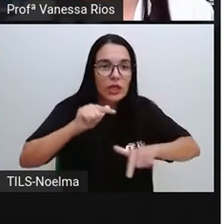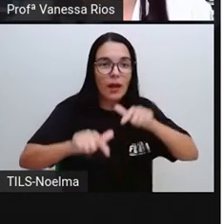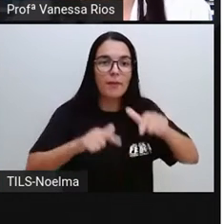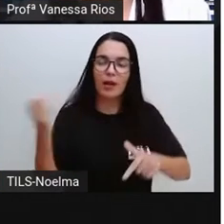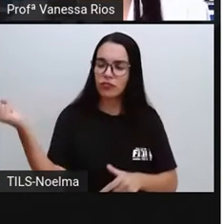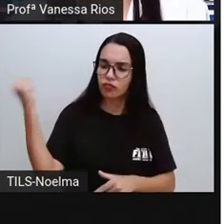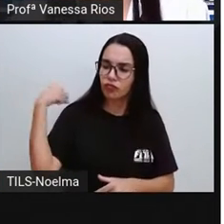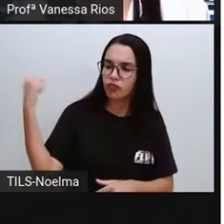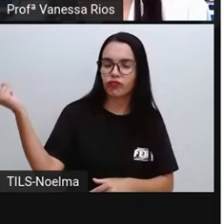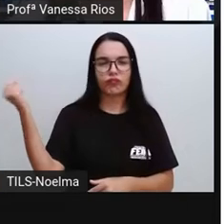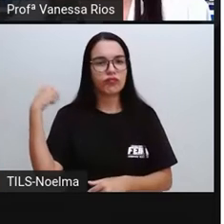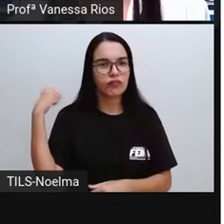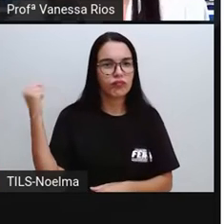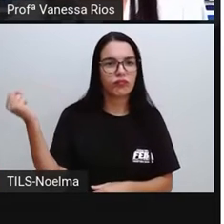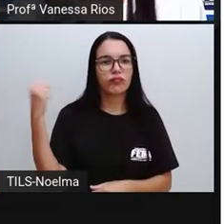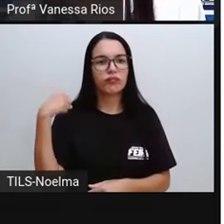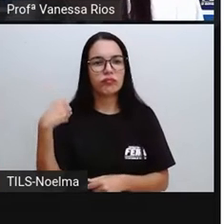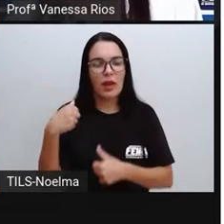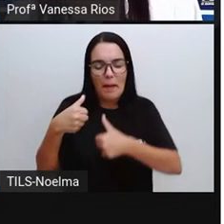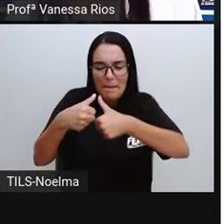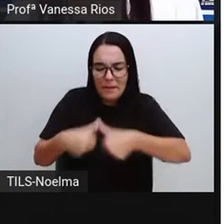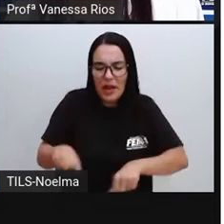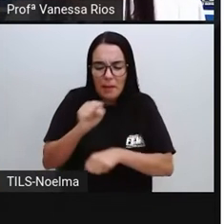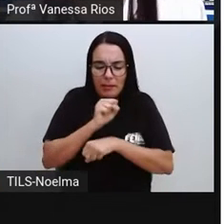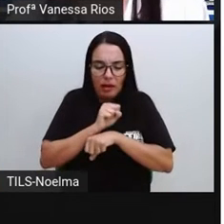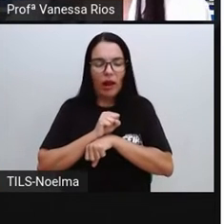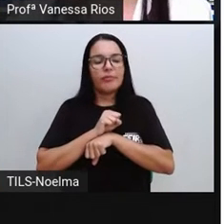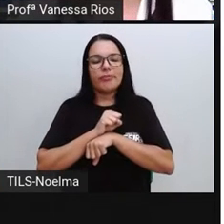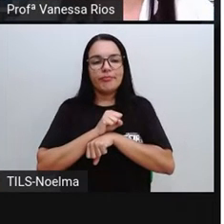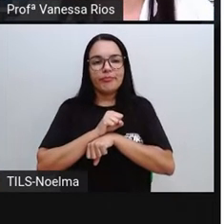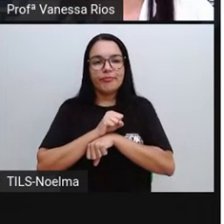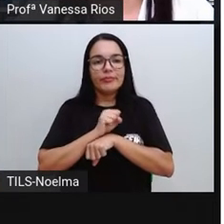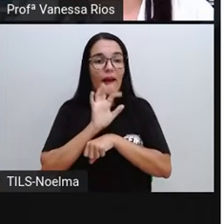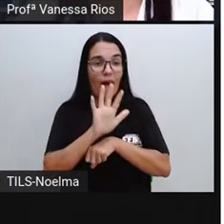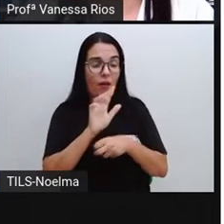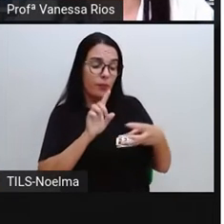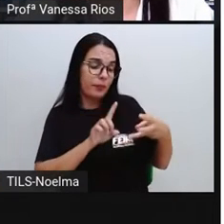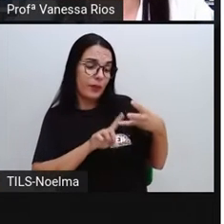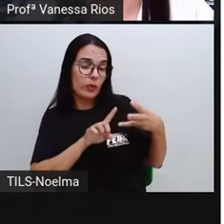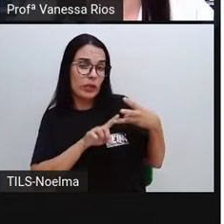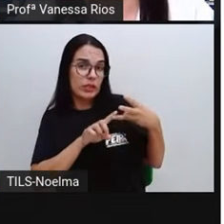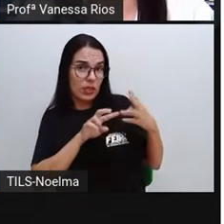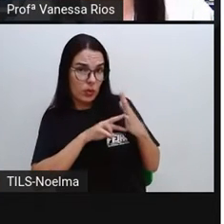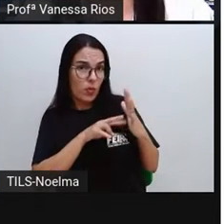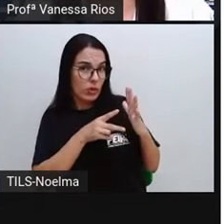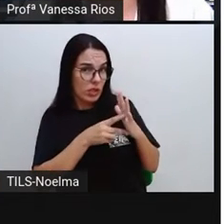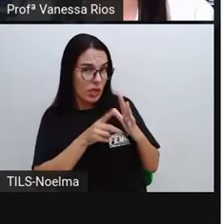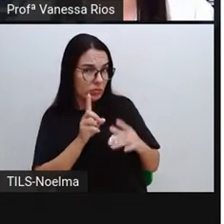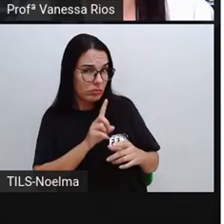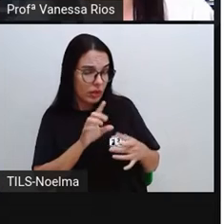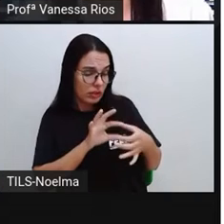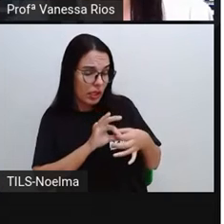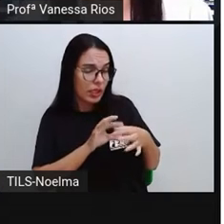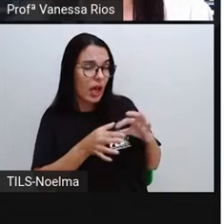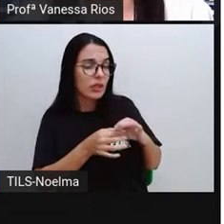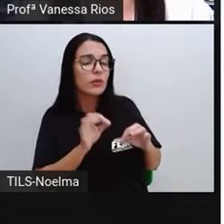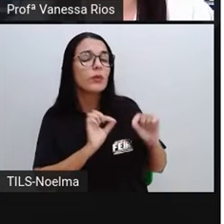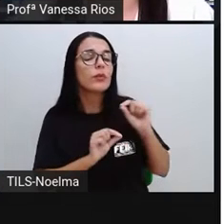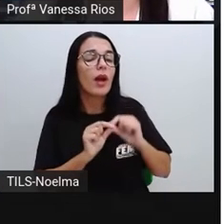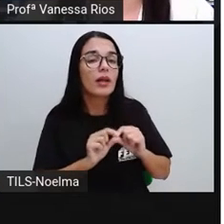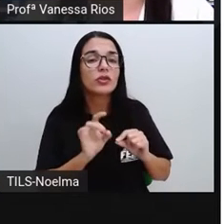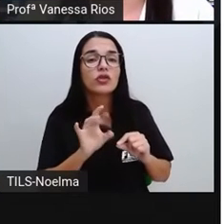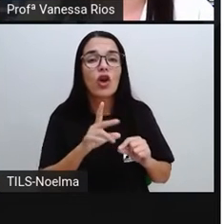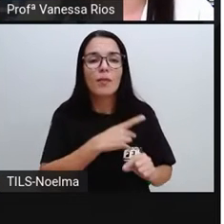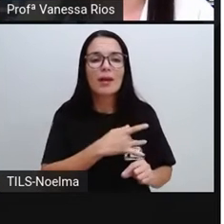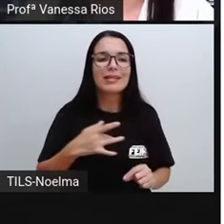de exercício físico, e na atividade. Esse terceiro conceito e definição está ligado muito às questões de